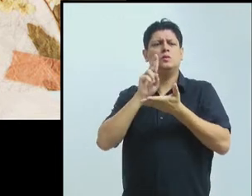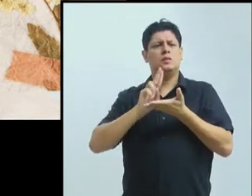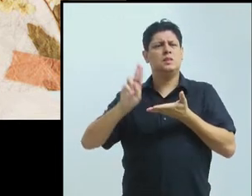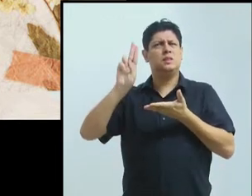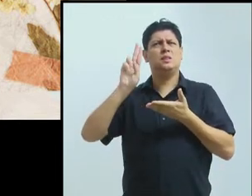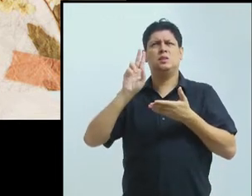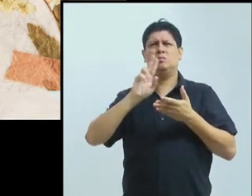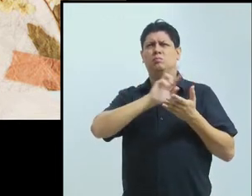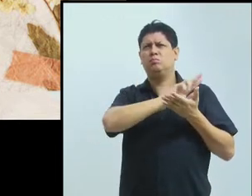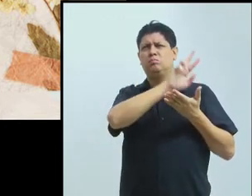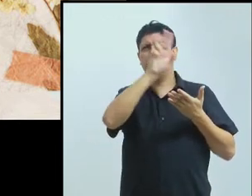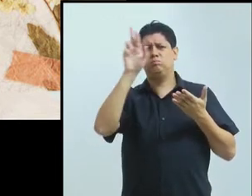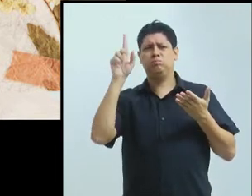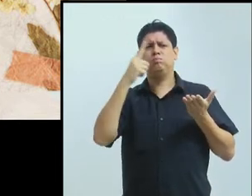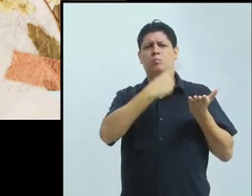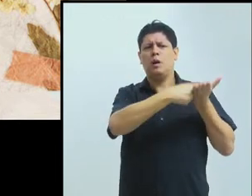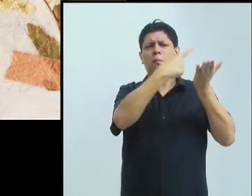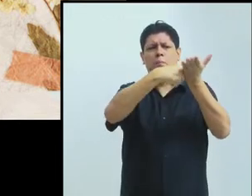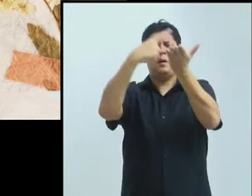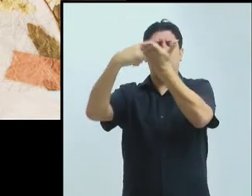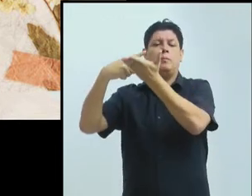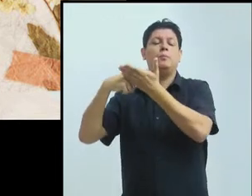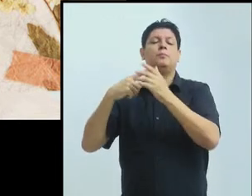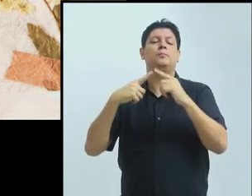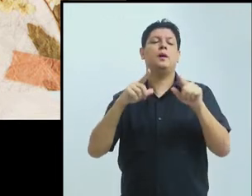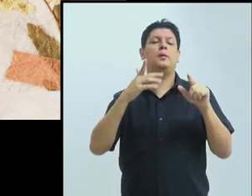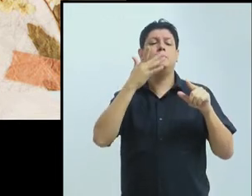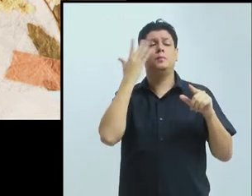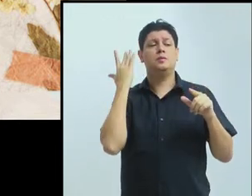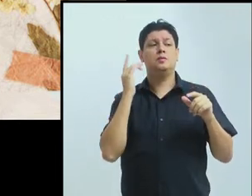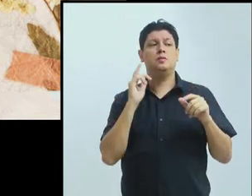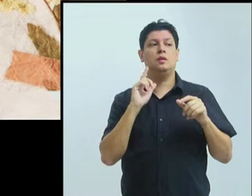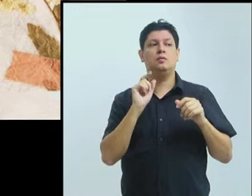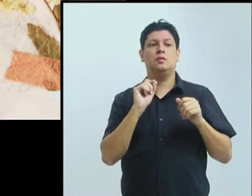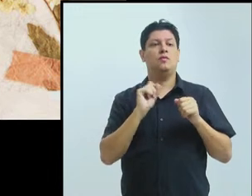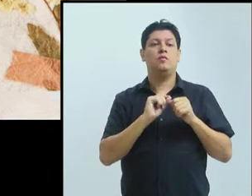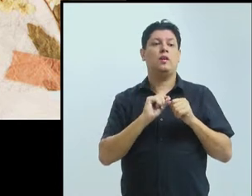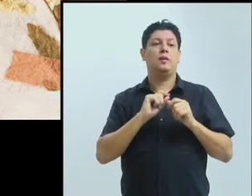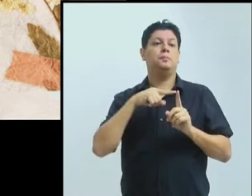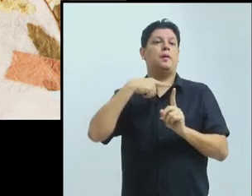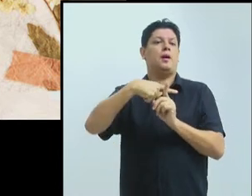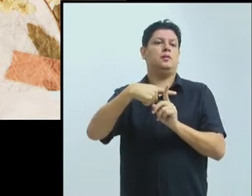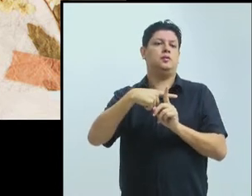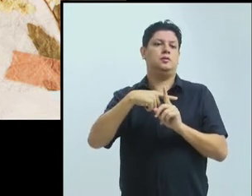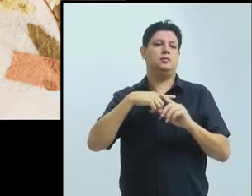o que eu posso dizer para vocês é que há um dossiê em